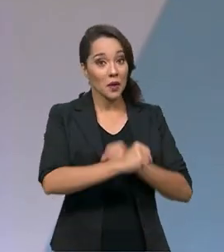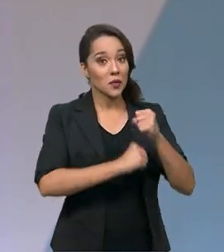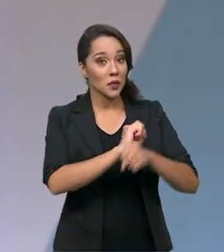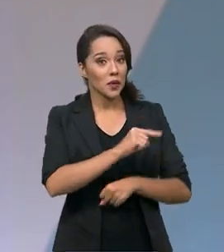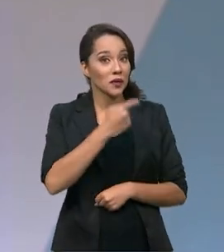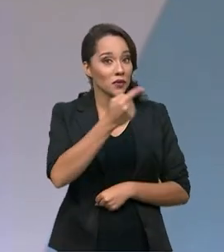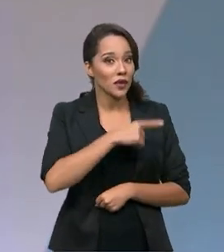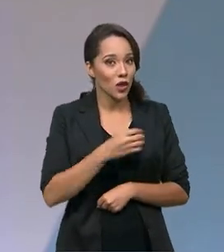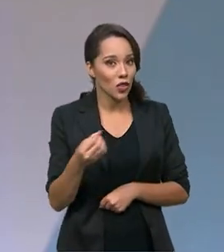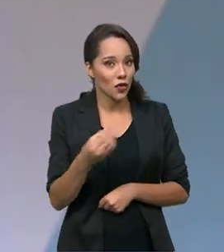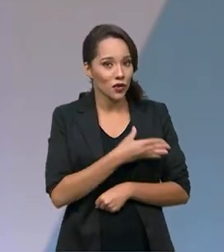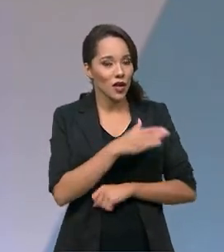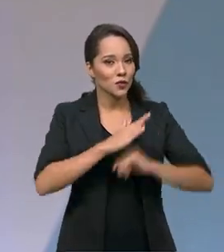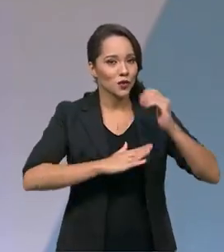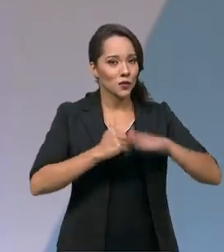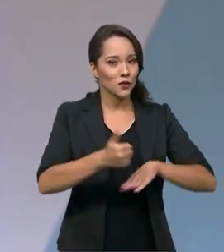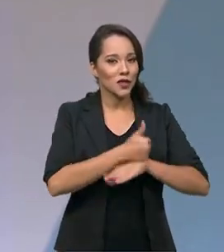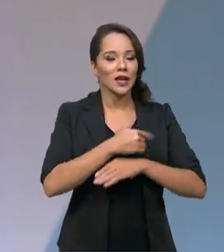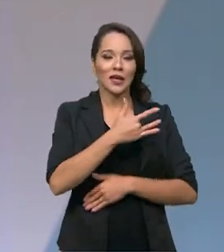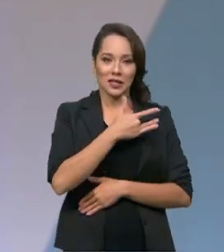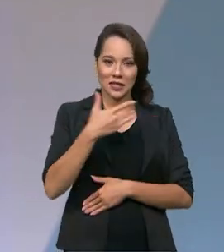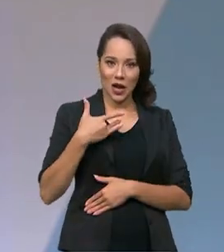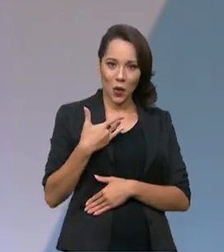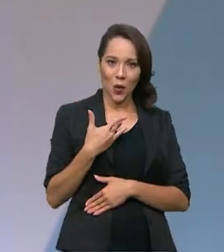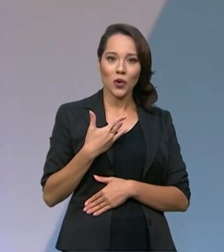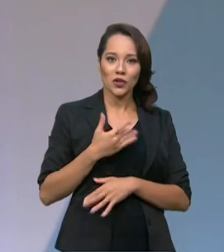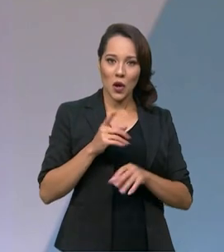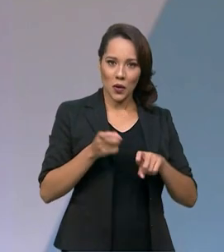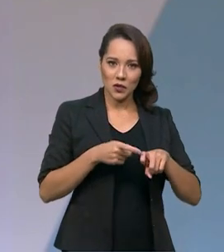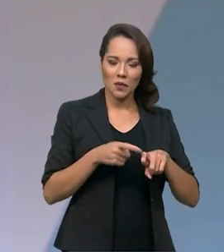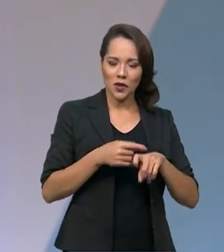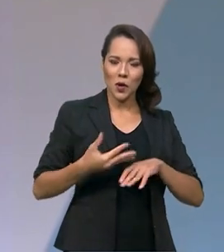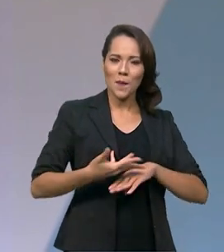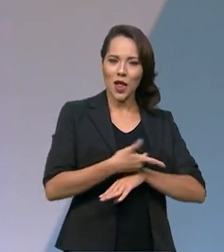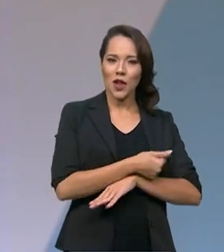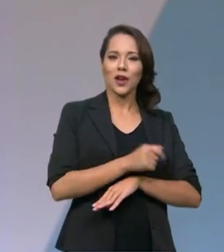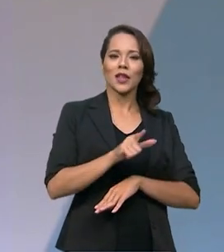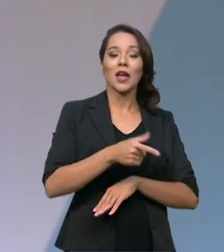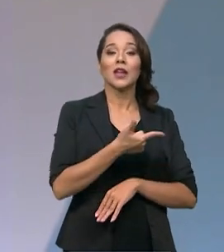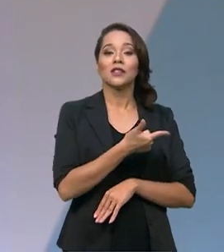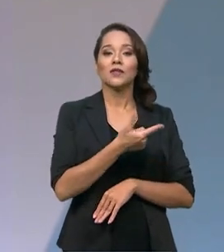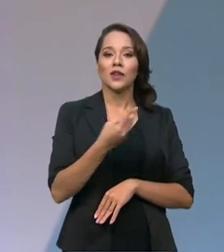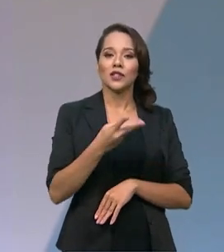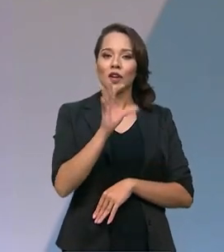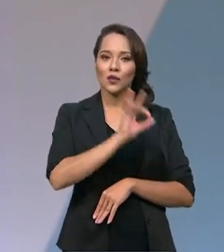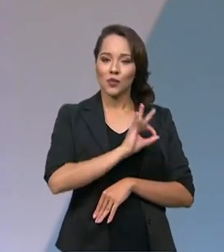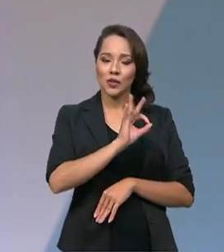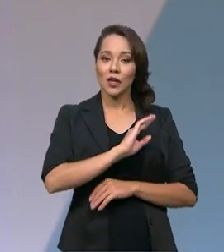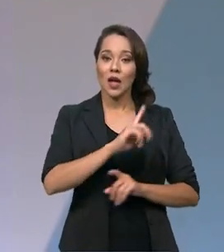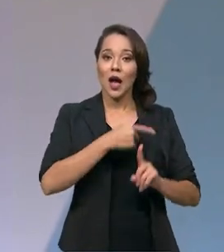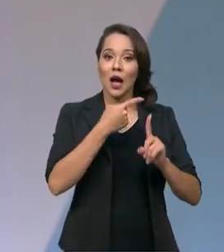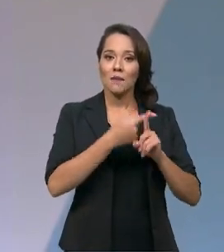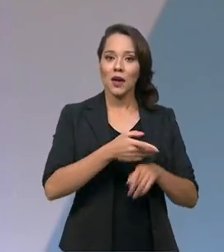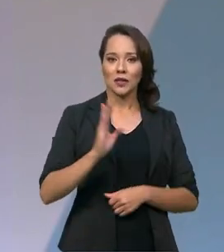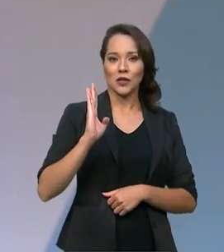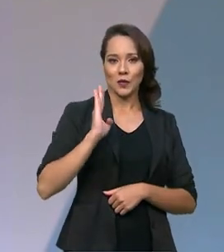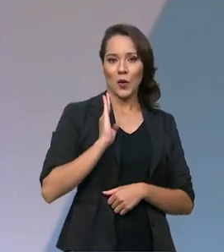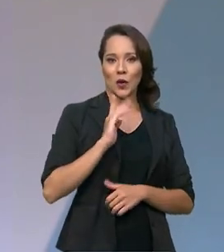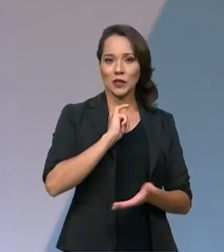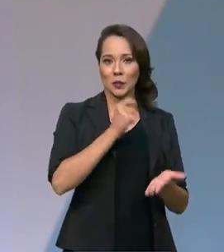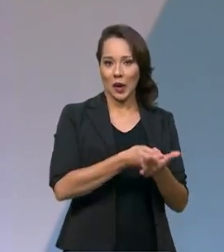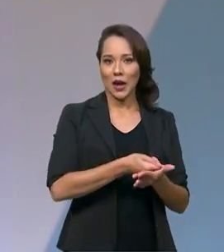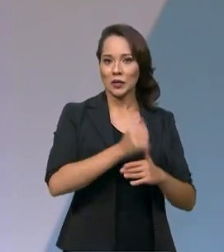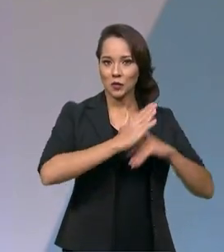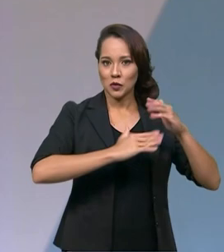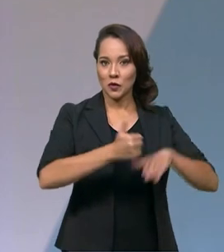que vem, tem novidade para os profissionais da saúde, os residentes médicos, um incremento de 23% nas bolsas pagas